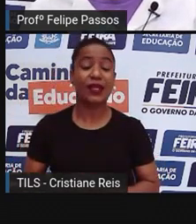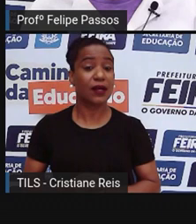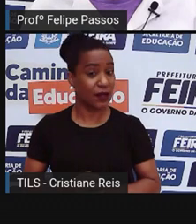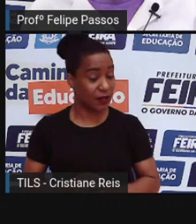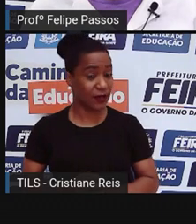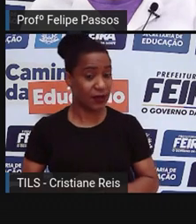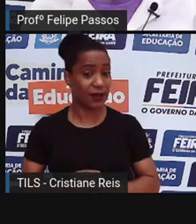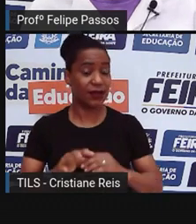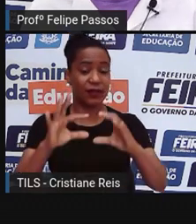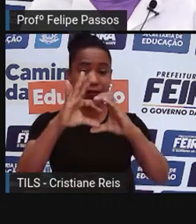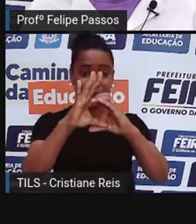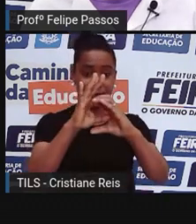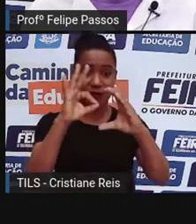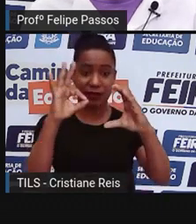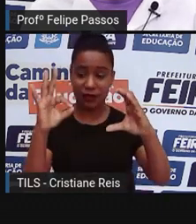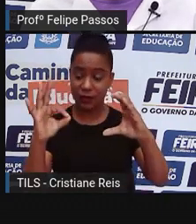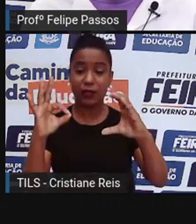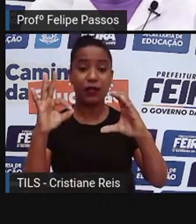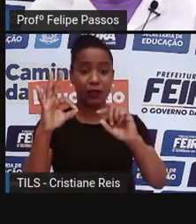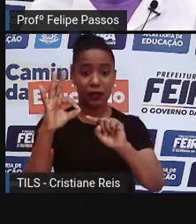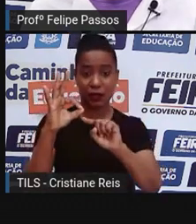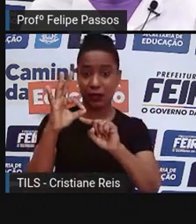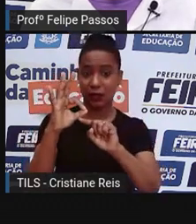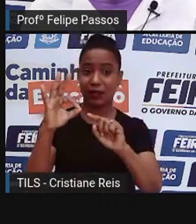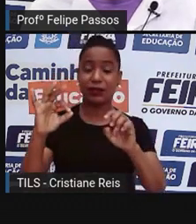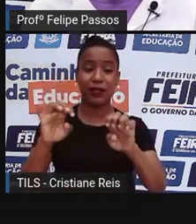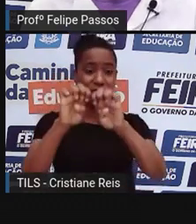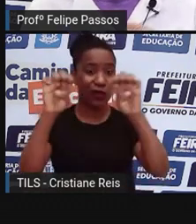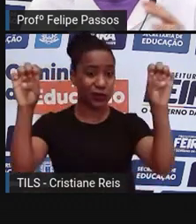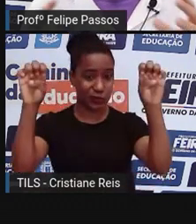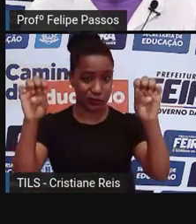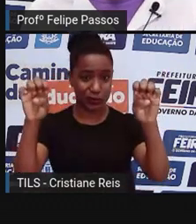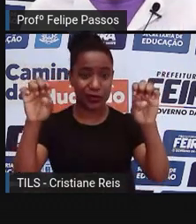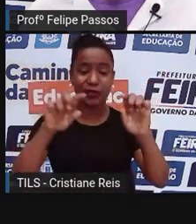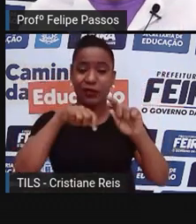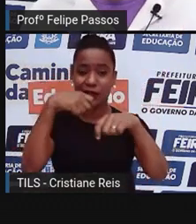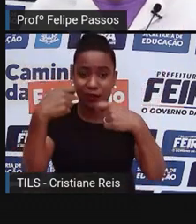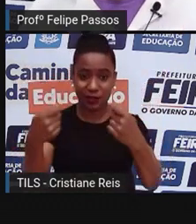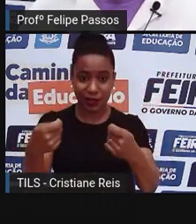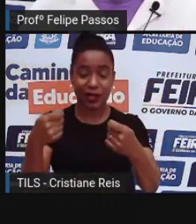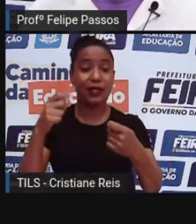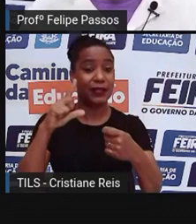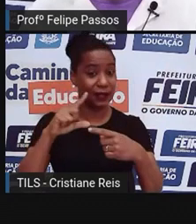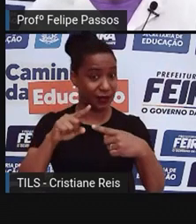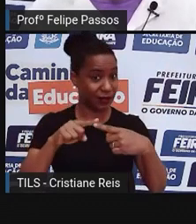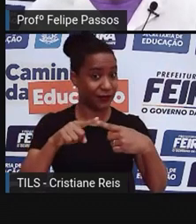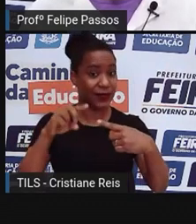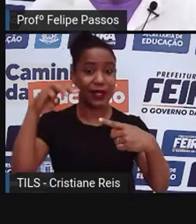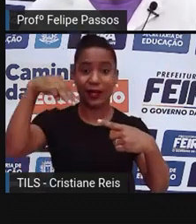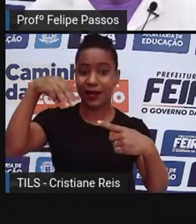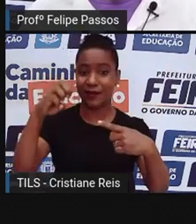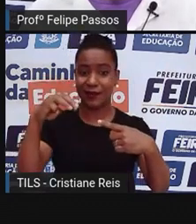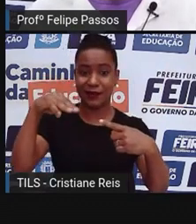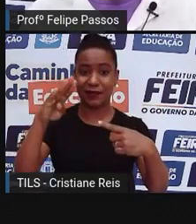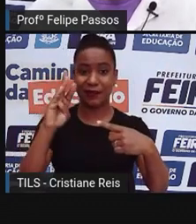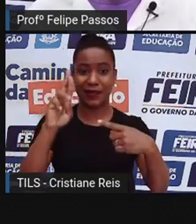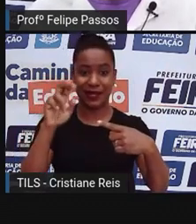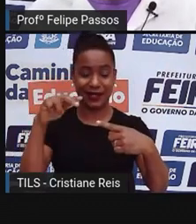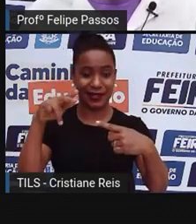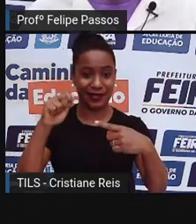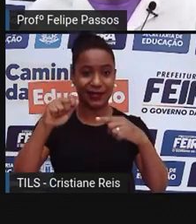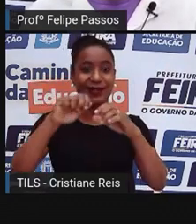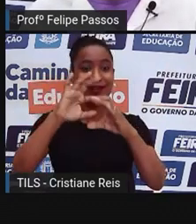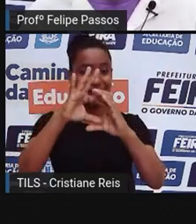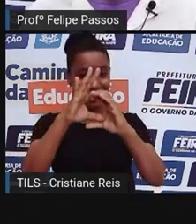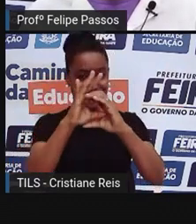estruturas que sempre vão aparecer. Ela tem uma membrana plasmática, que seria isso aqui, ó, que eu tô circulando,